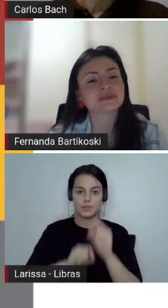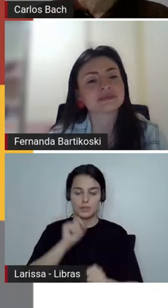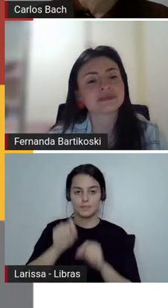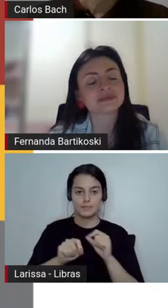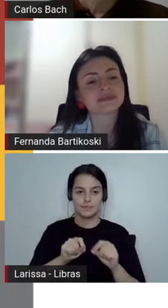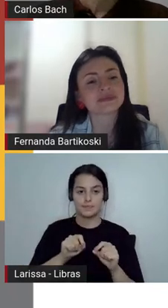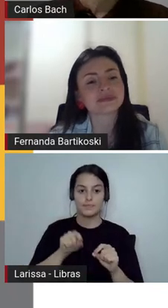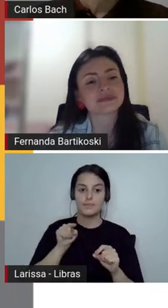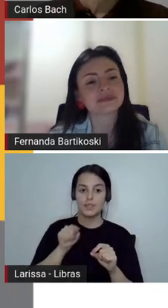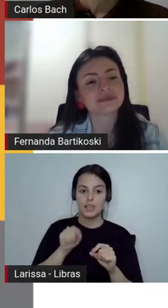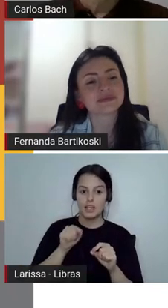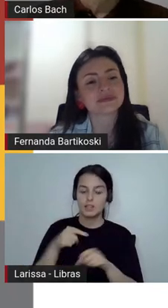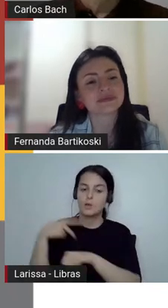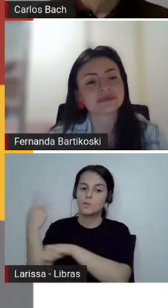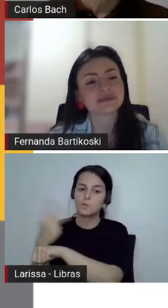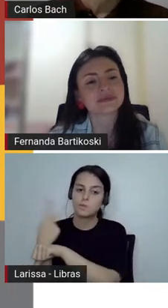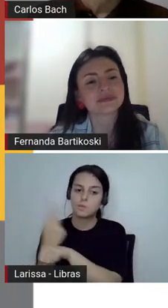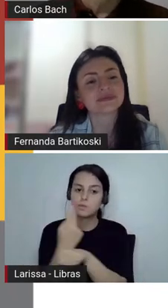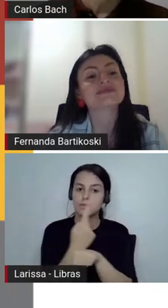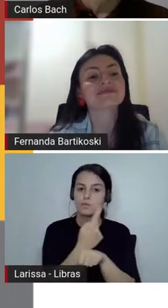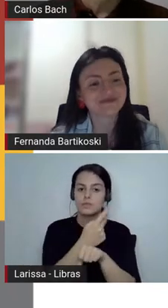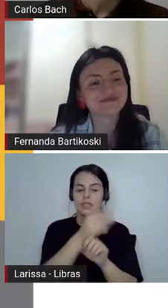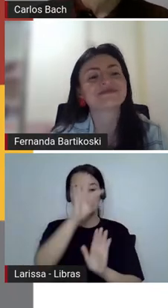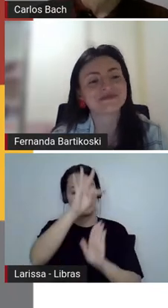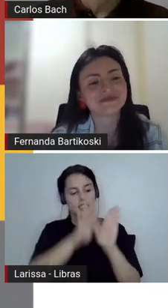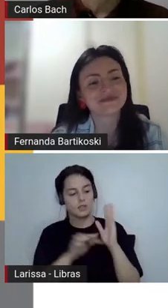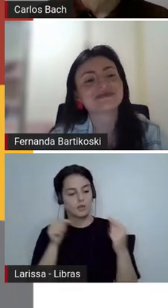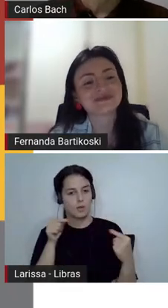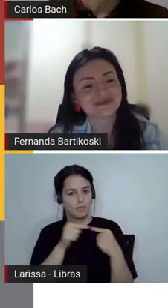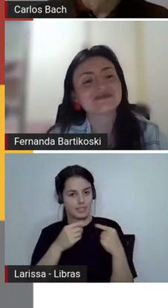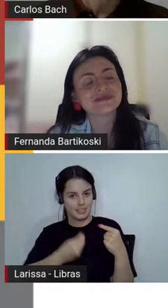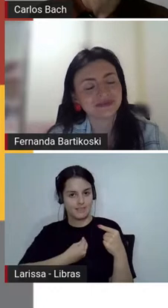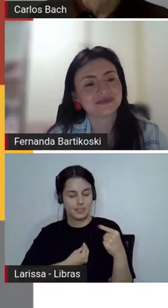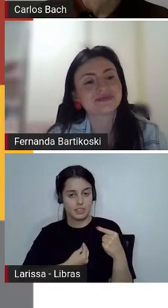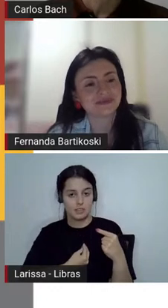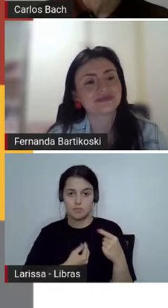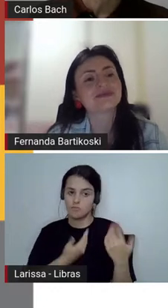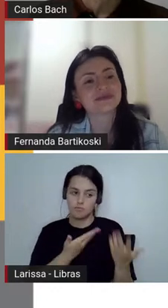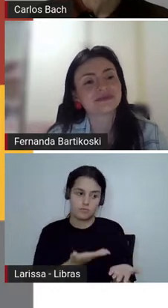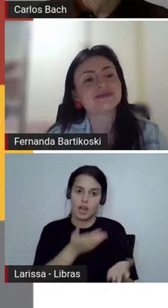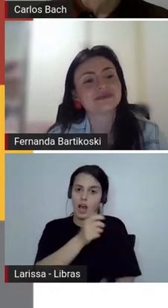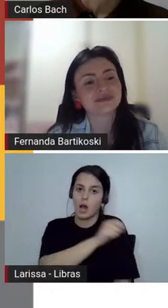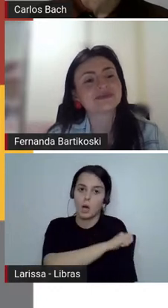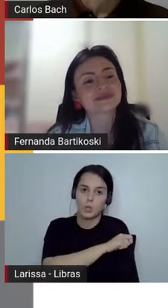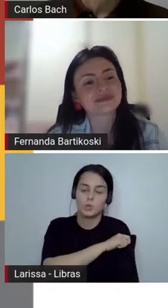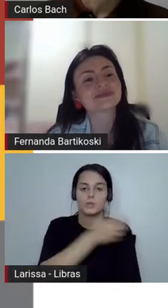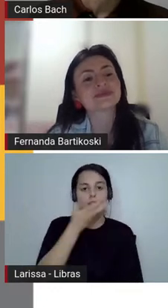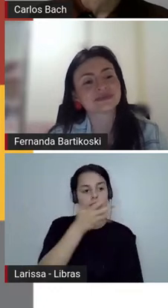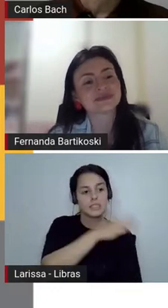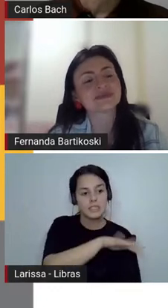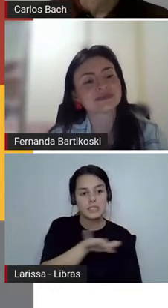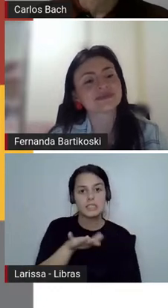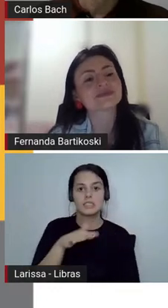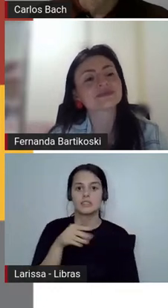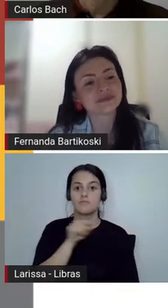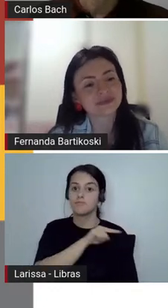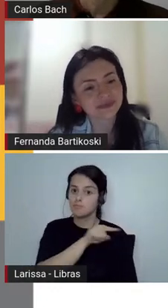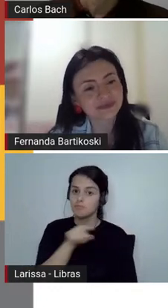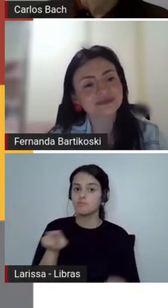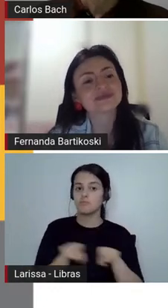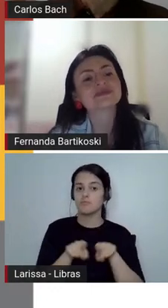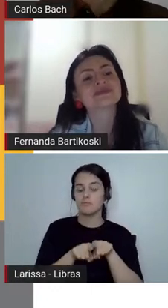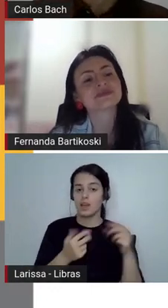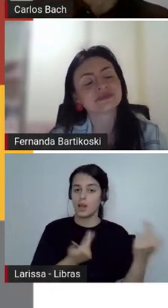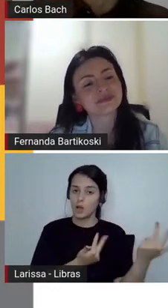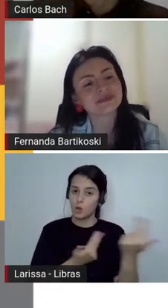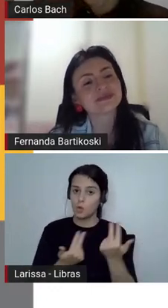com a gente, os alunos também procuram, os estudantes, né? As crianças também procuram textos que conversam com eles.